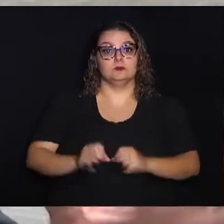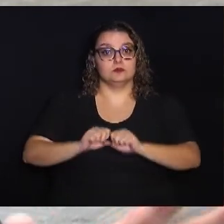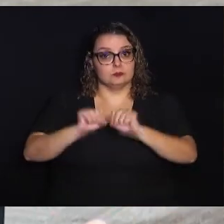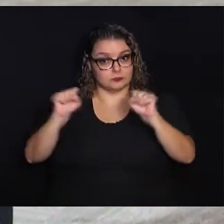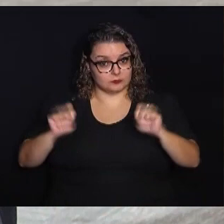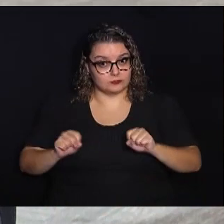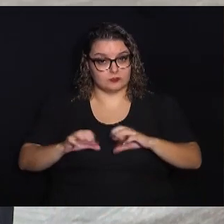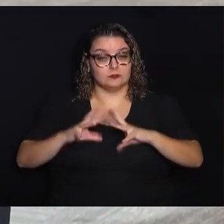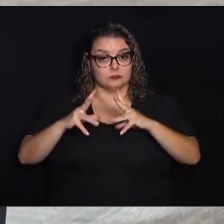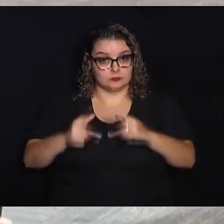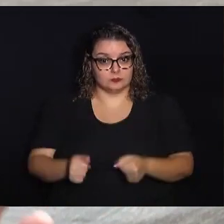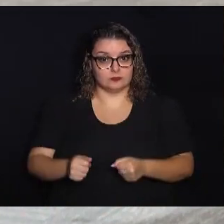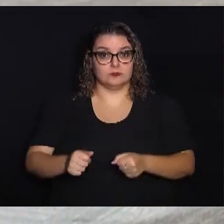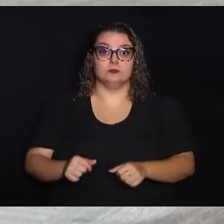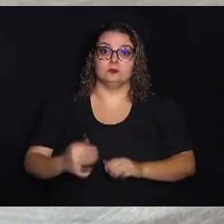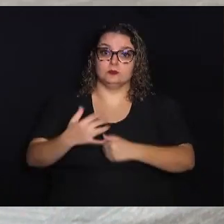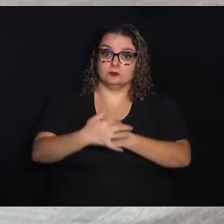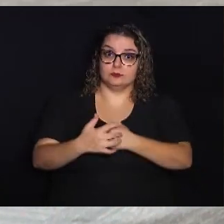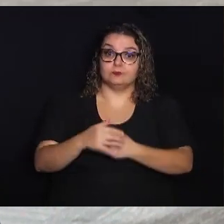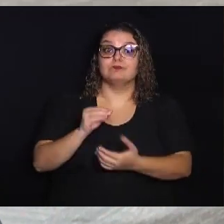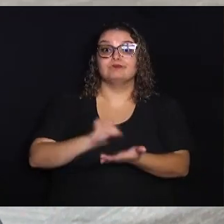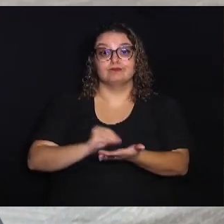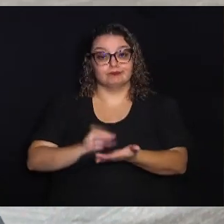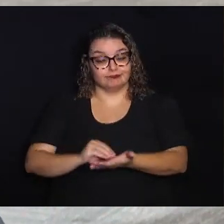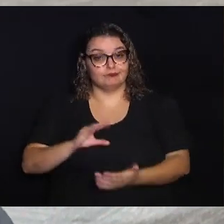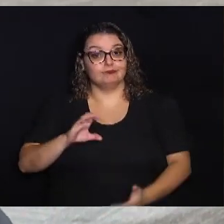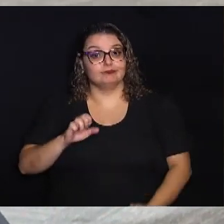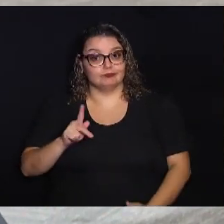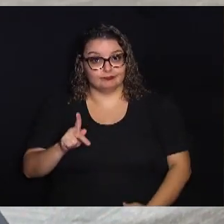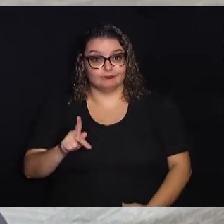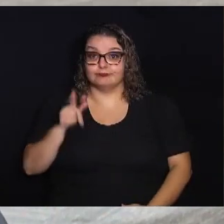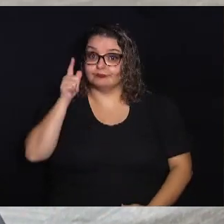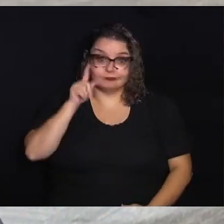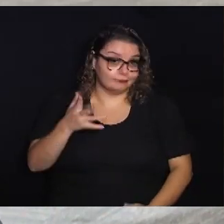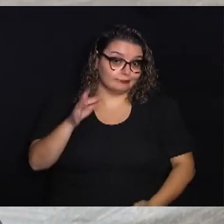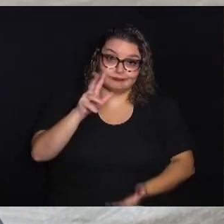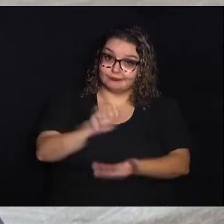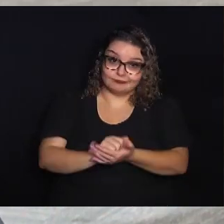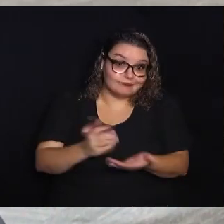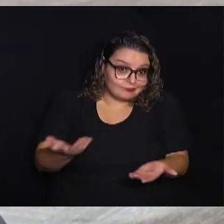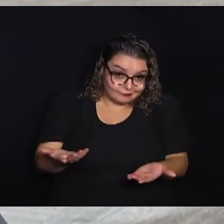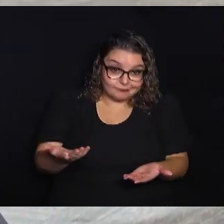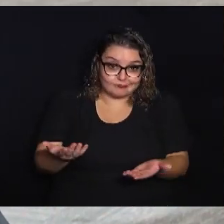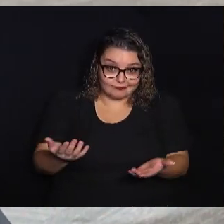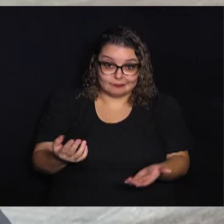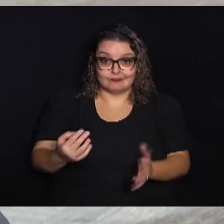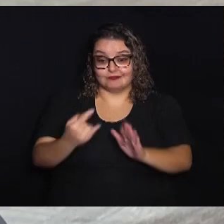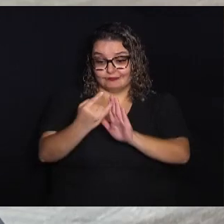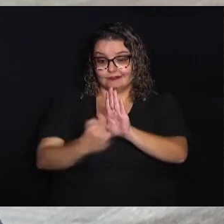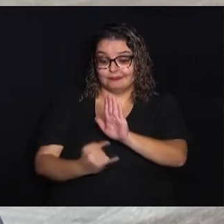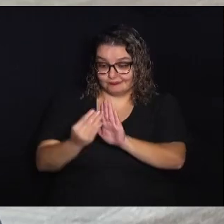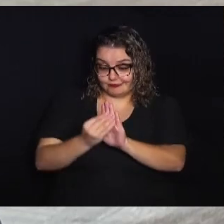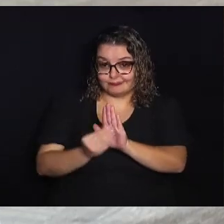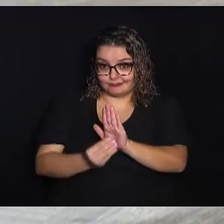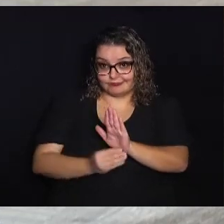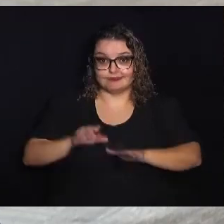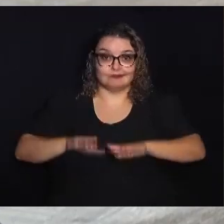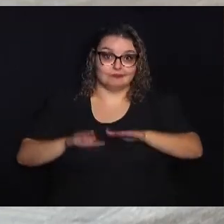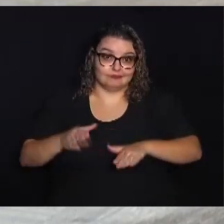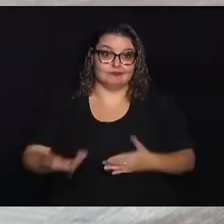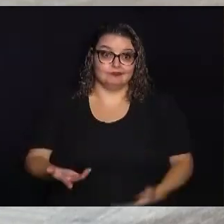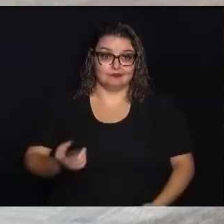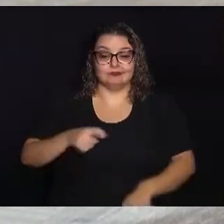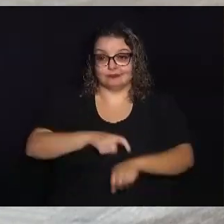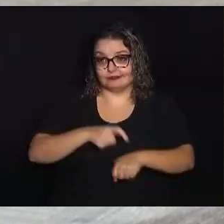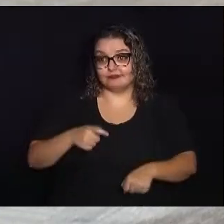todo sistema eletrônico, às vezes pela ausência do CEP, as pessoas não conseguem cadastrar e até emitir nota fiscal,